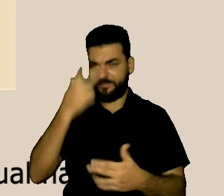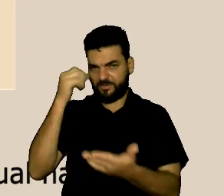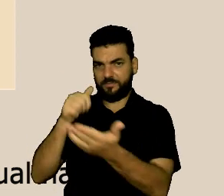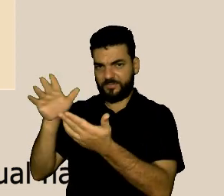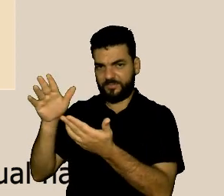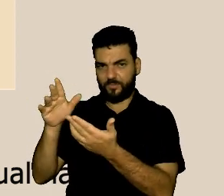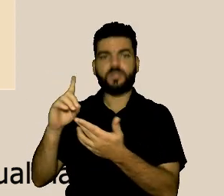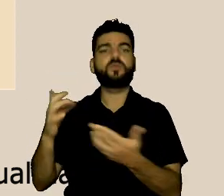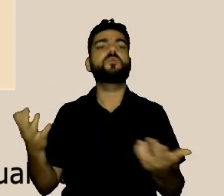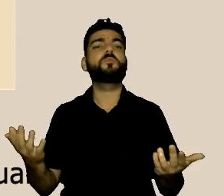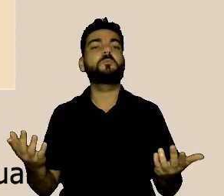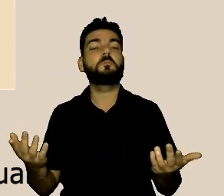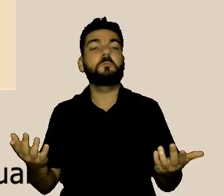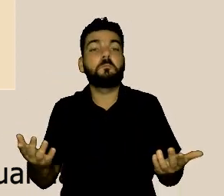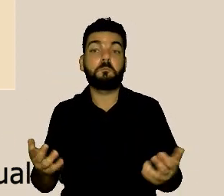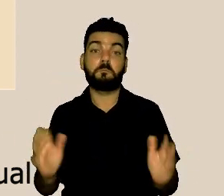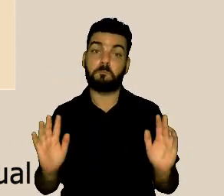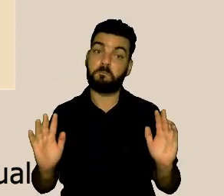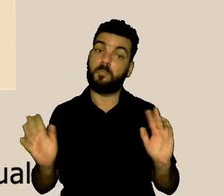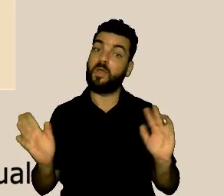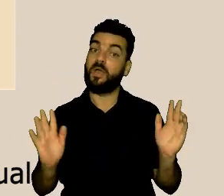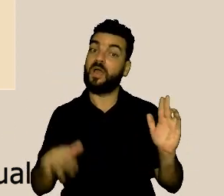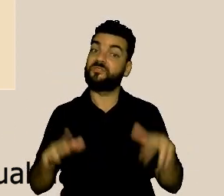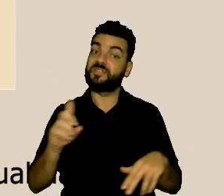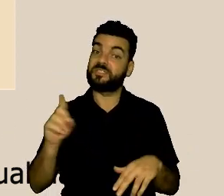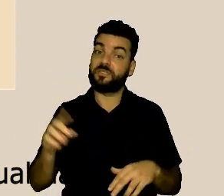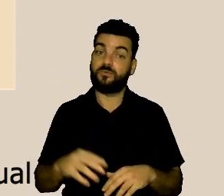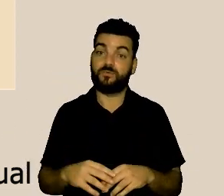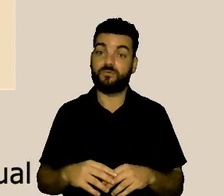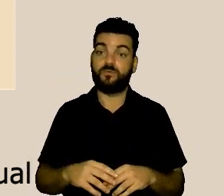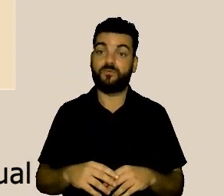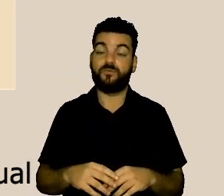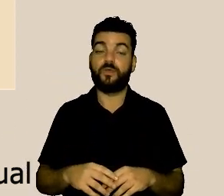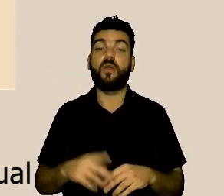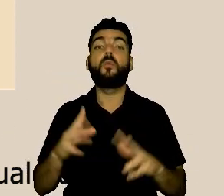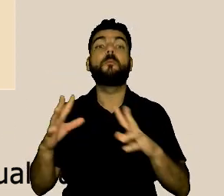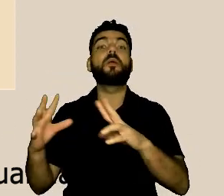lugar dela? Não, não necessariamente, a gente tem que mudar a situação.